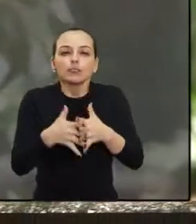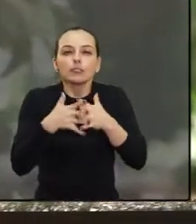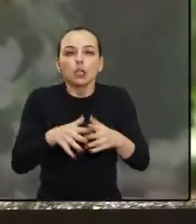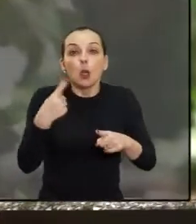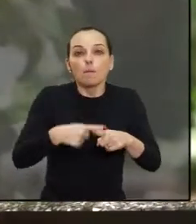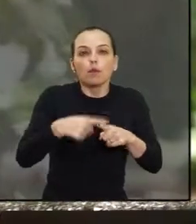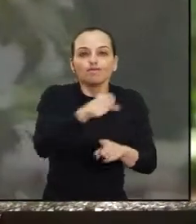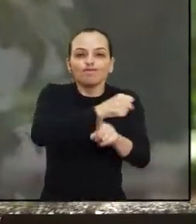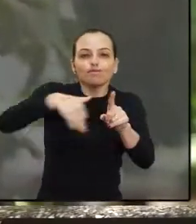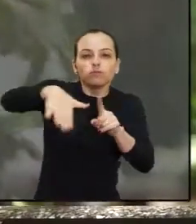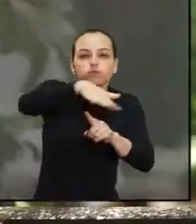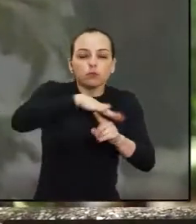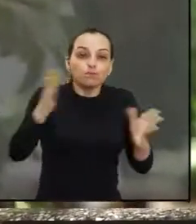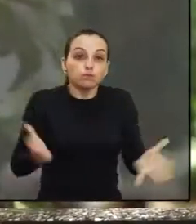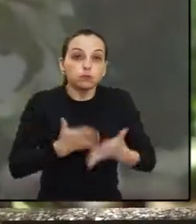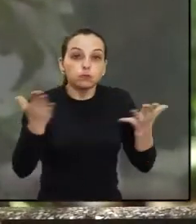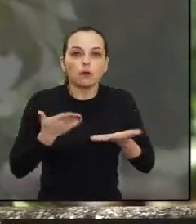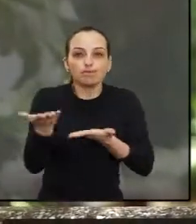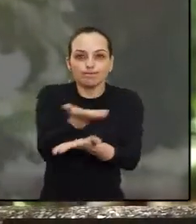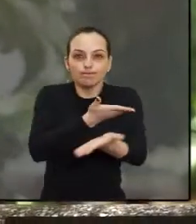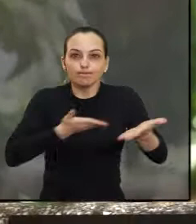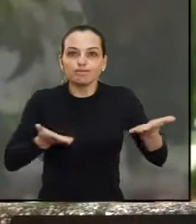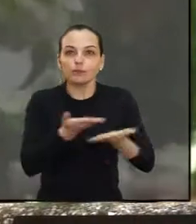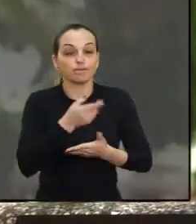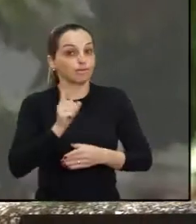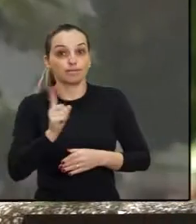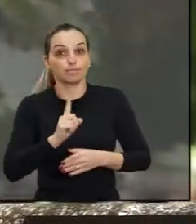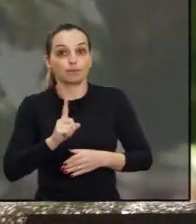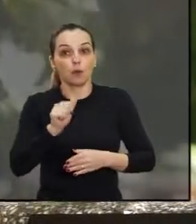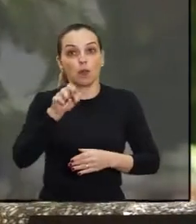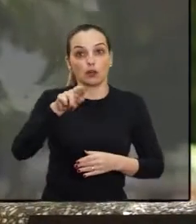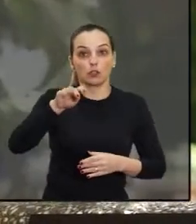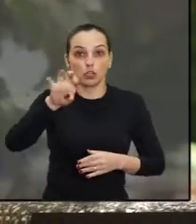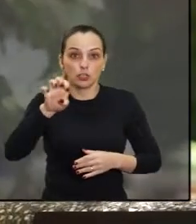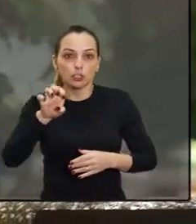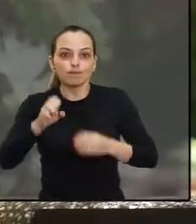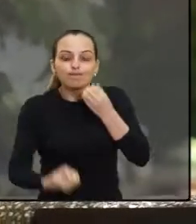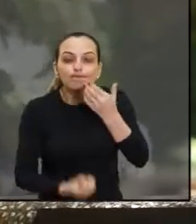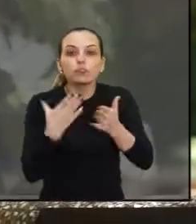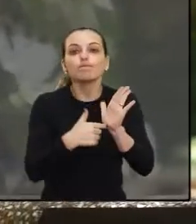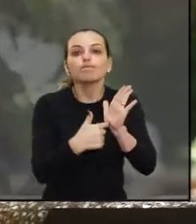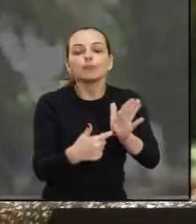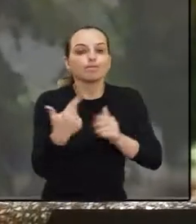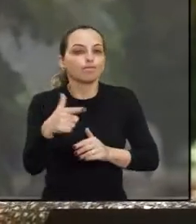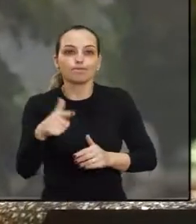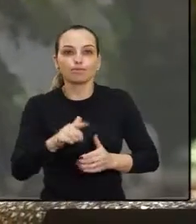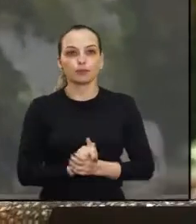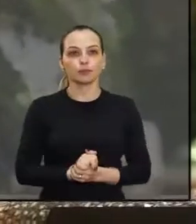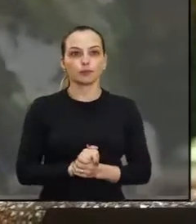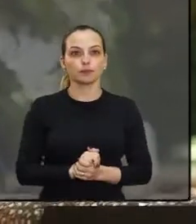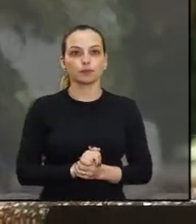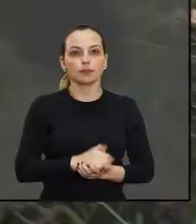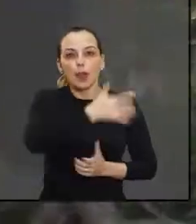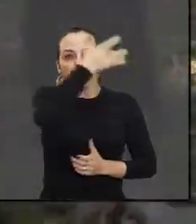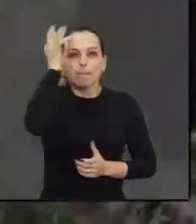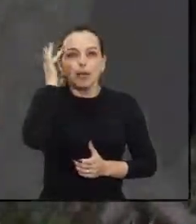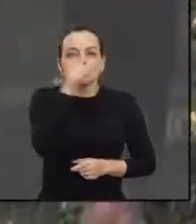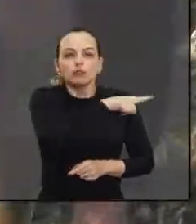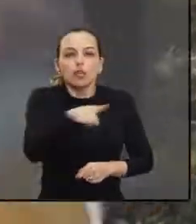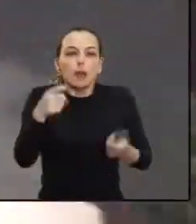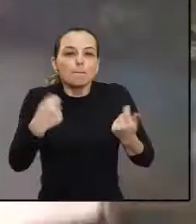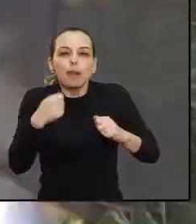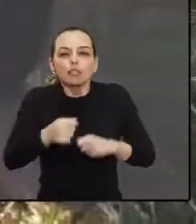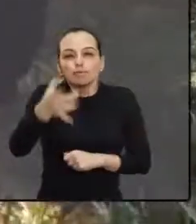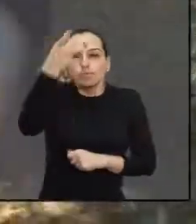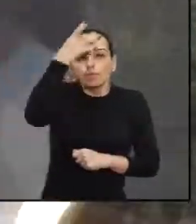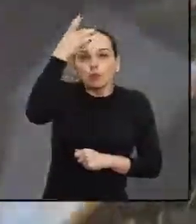porque eu não vejo engajamento social pra arte evoluir na cidade. Eu não vejo espaço pra arte. Falta